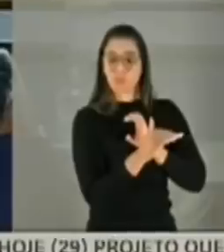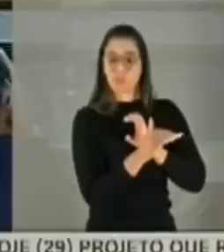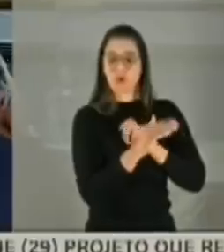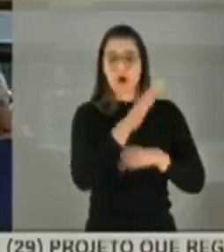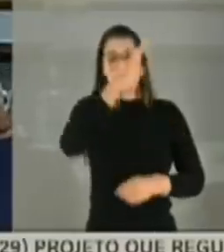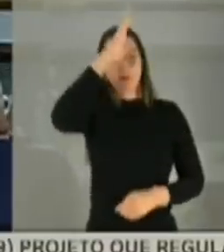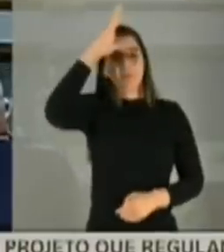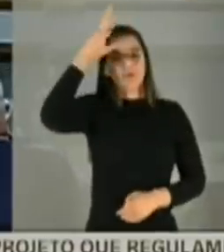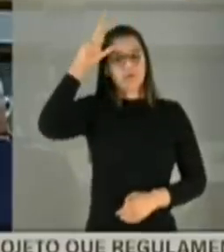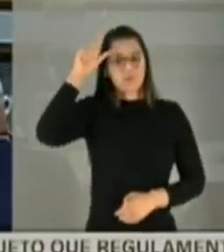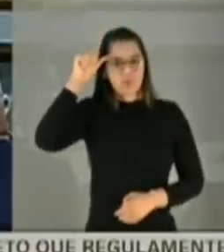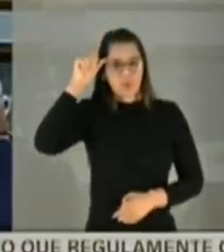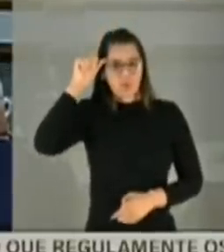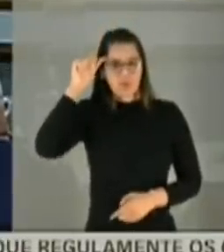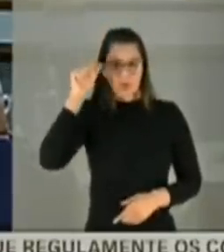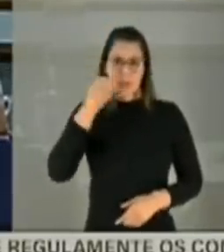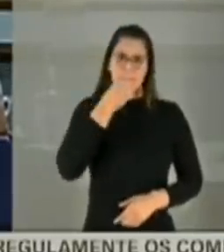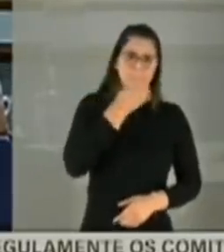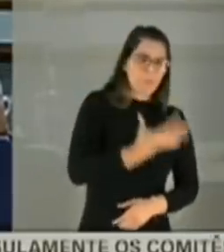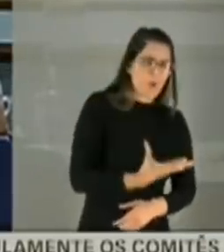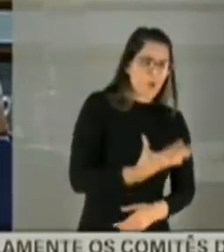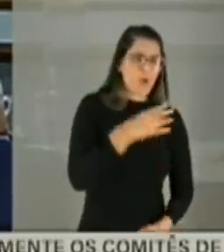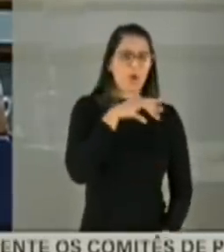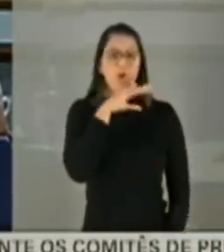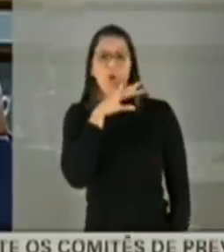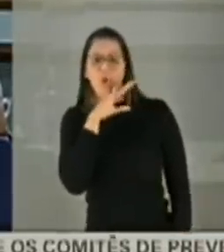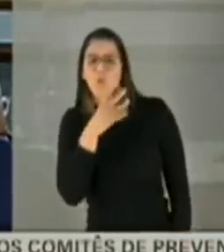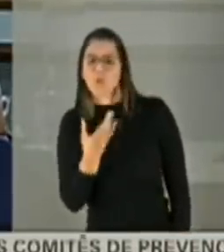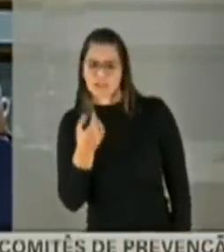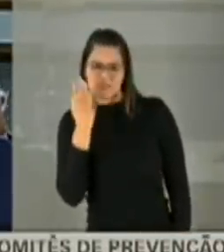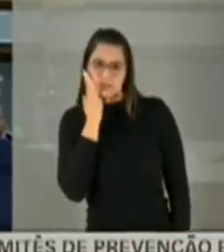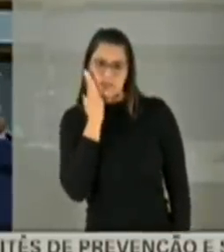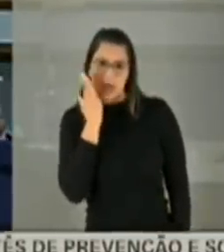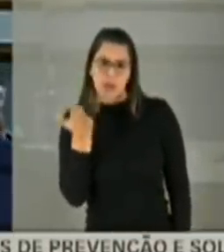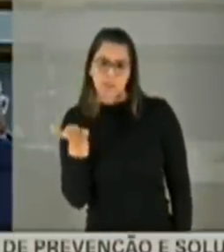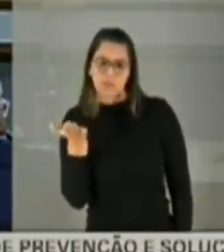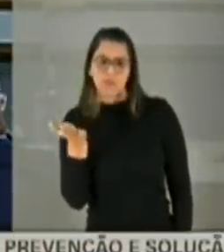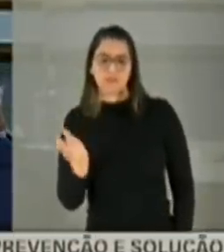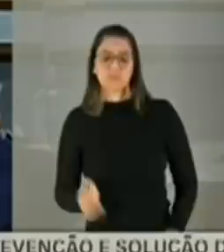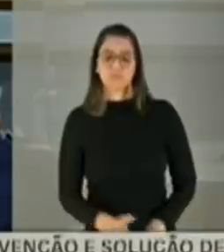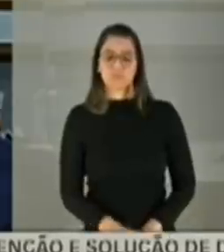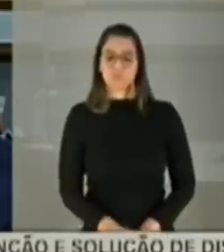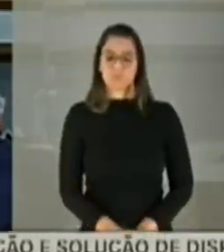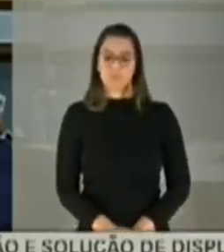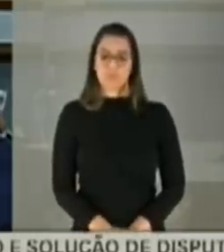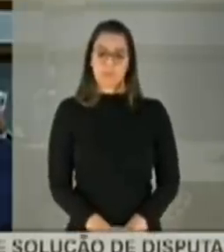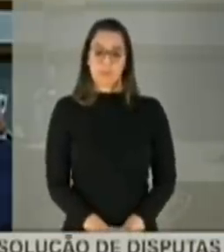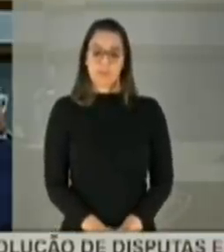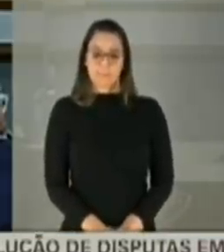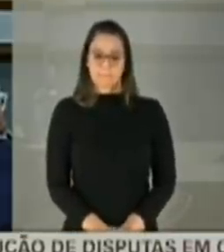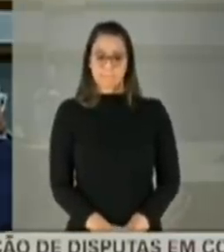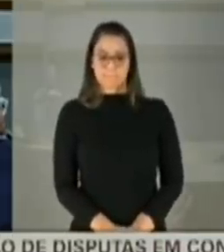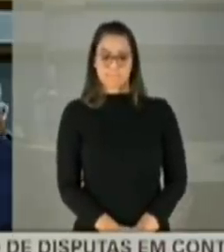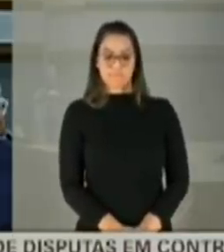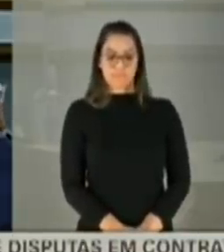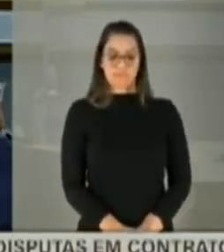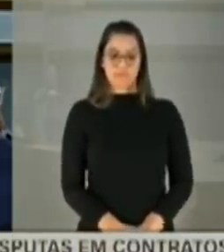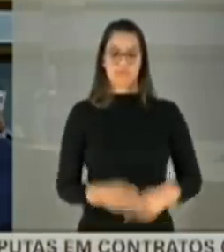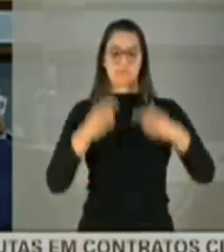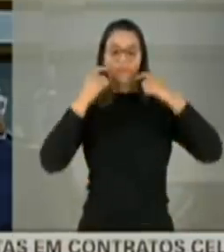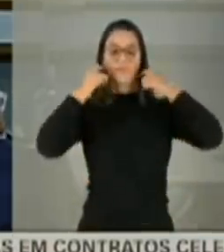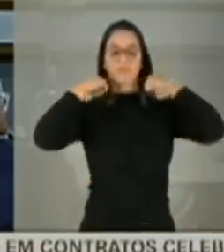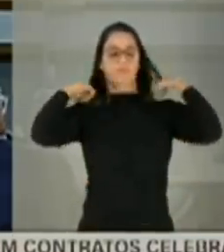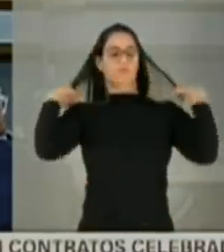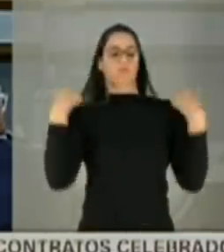Amazonas, eles prestavam ou não prestavam? Pode dar essa informação? Senador, a informação... Se viram ou não se viram? Tinha alguns